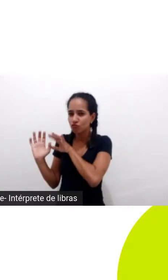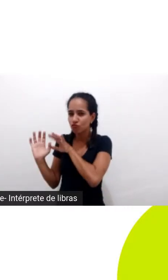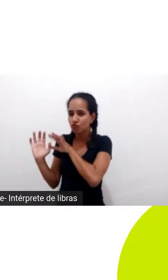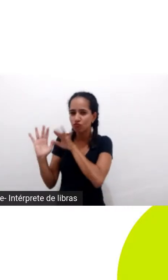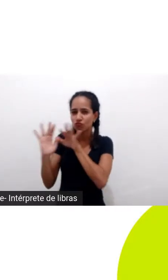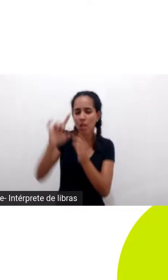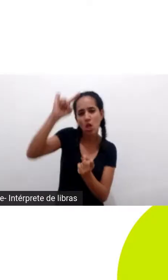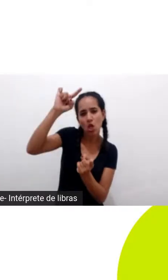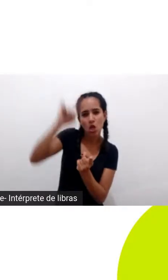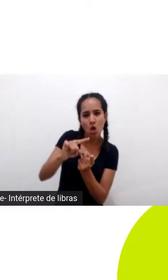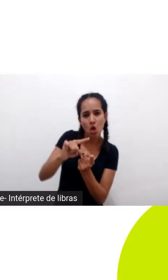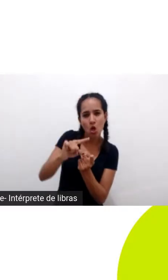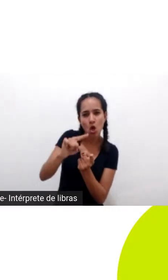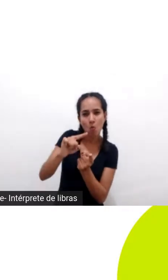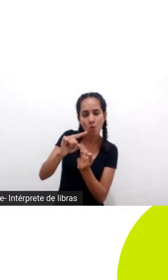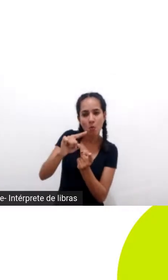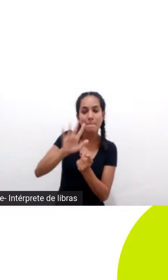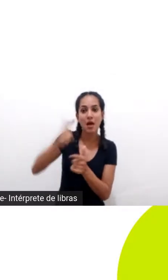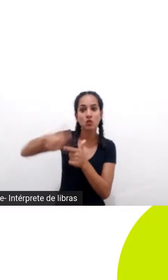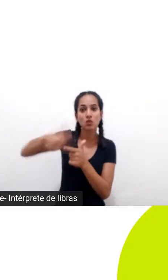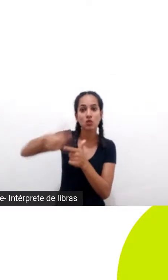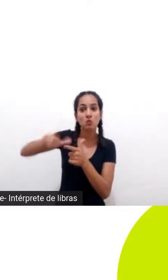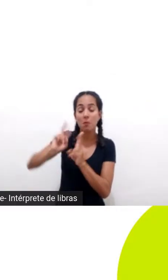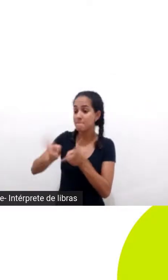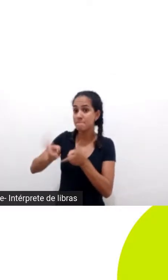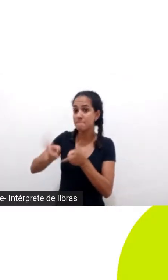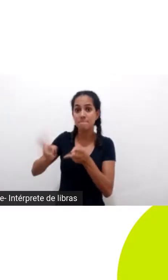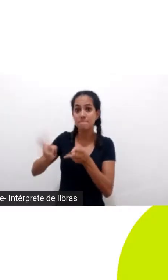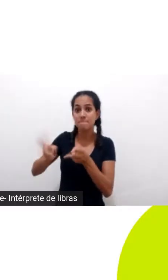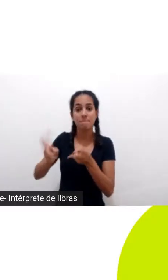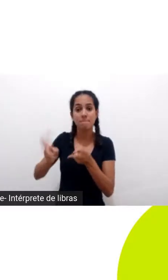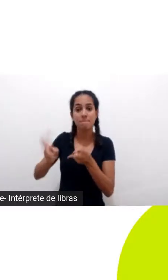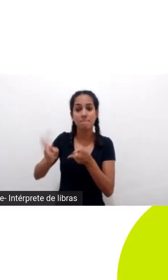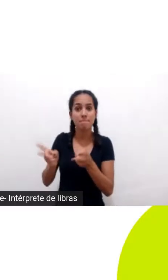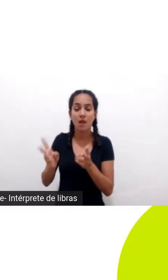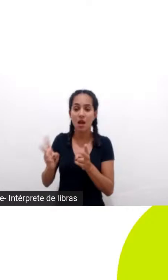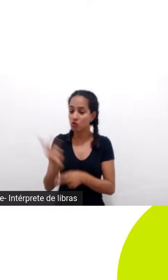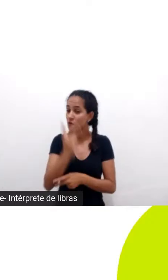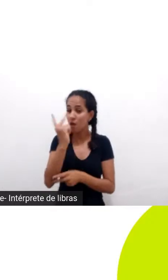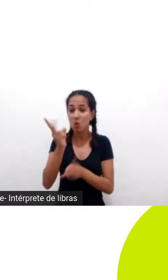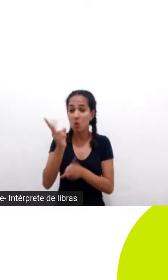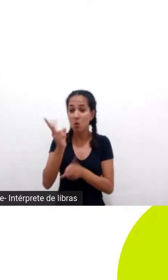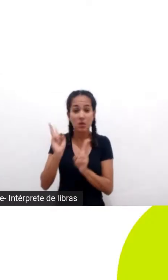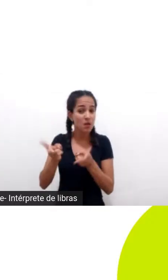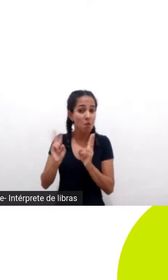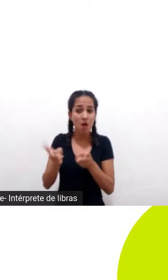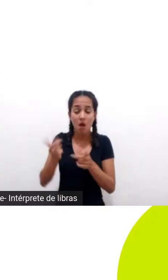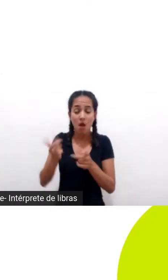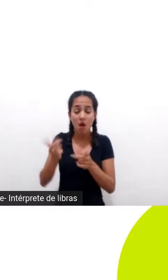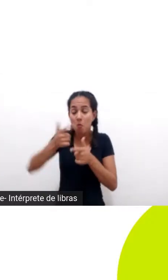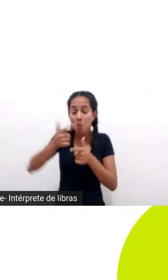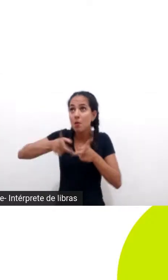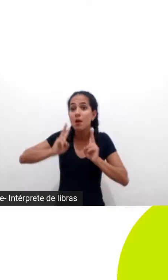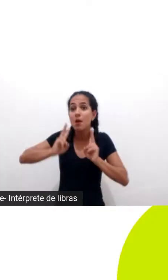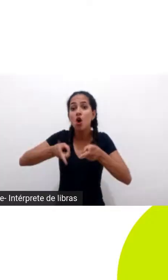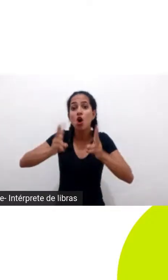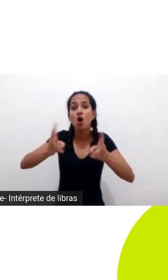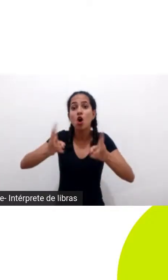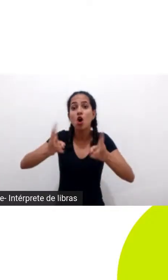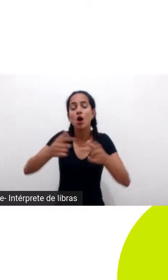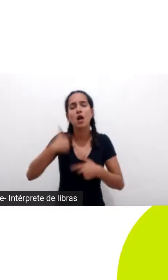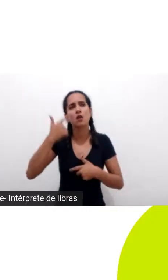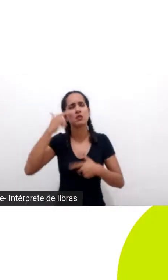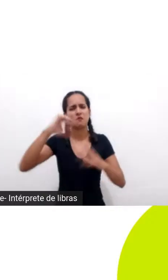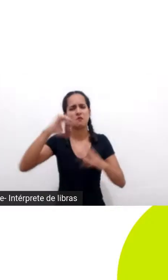problemas são os mesmos a lógica são os mesmos valores que estão imperando inclusive ele começa a ver que aquele mundo ideal que